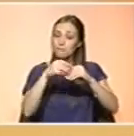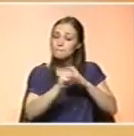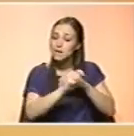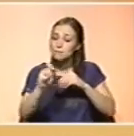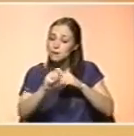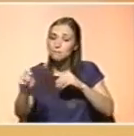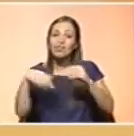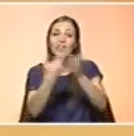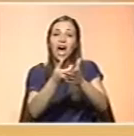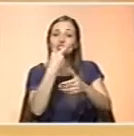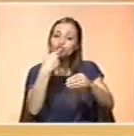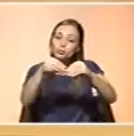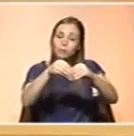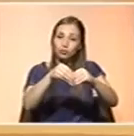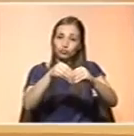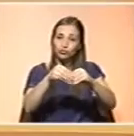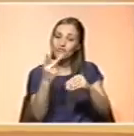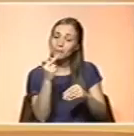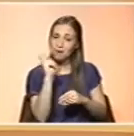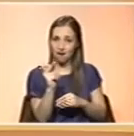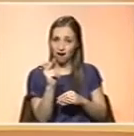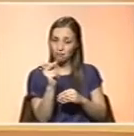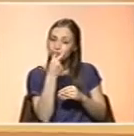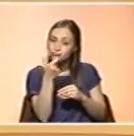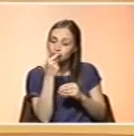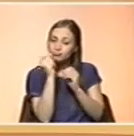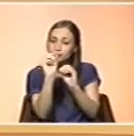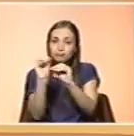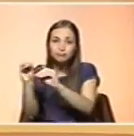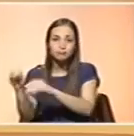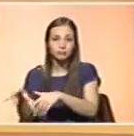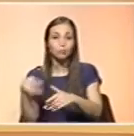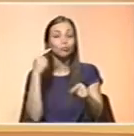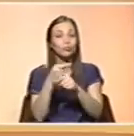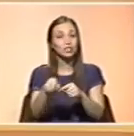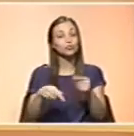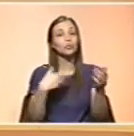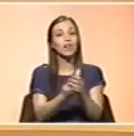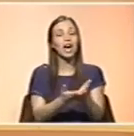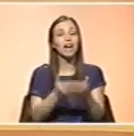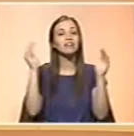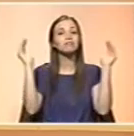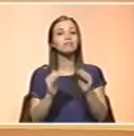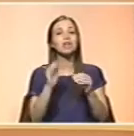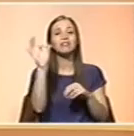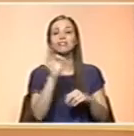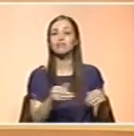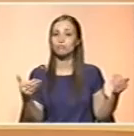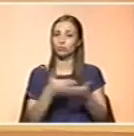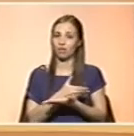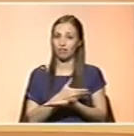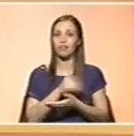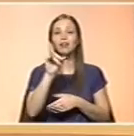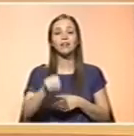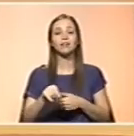suplementações com doses maciças de vitamina A. Exatamente, só essa medida ajuda a reduzir a taxa de mortalidade e também